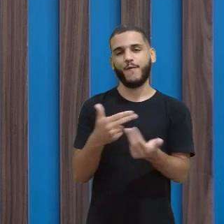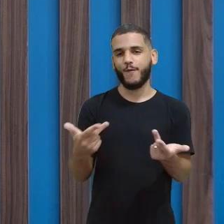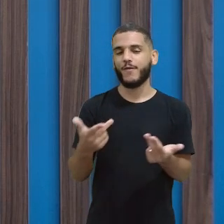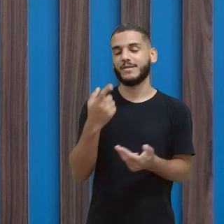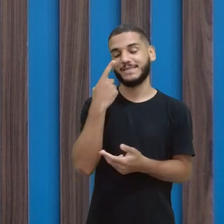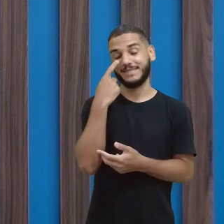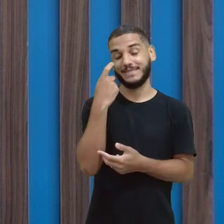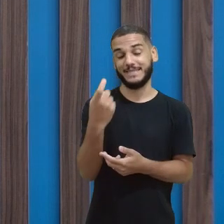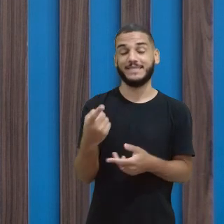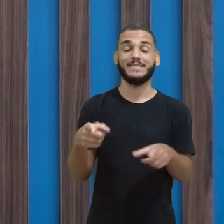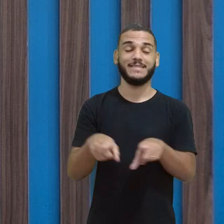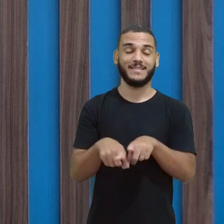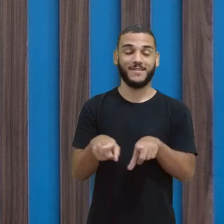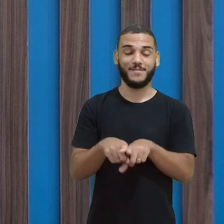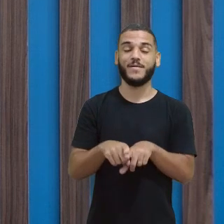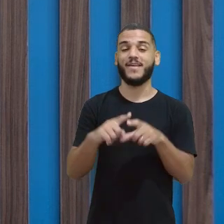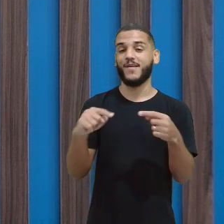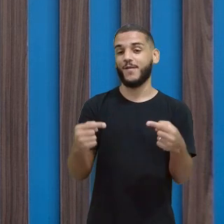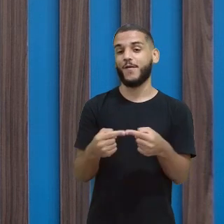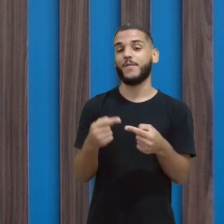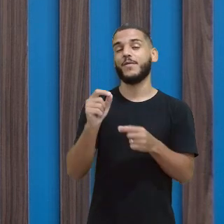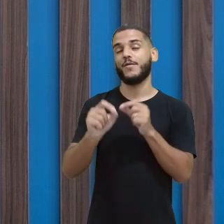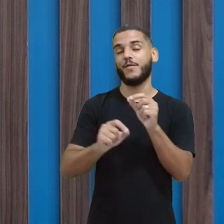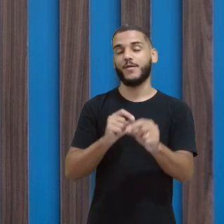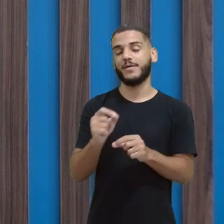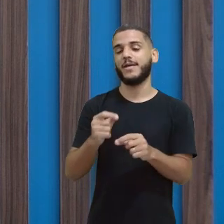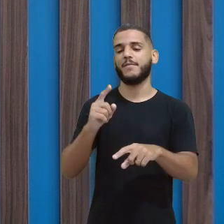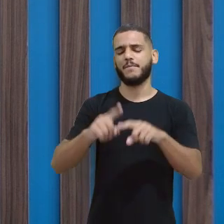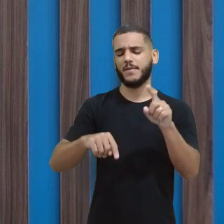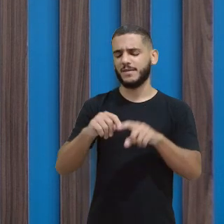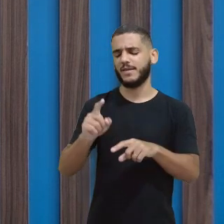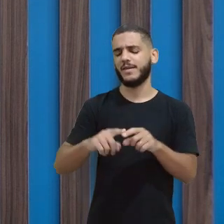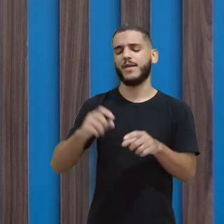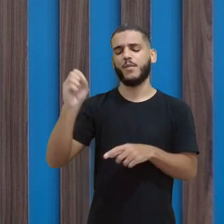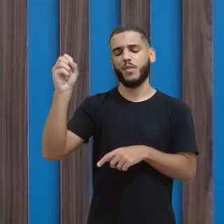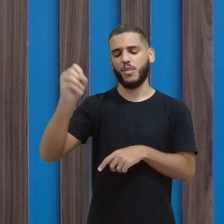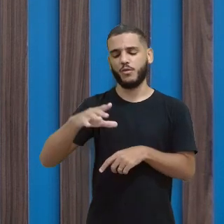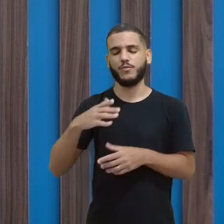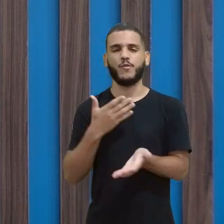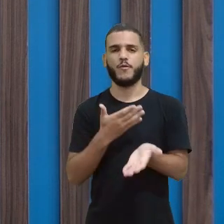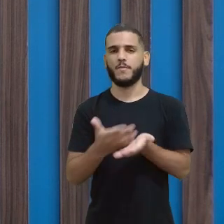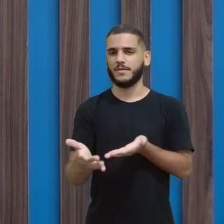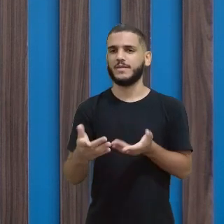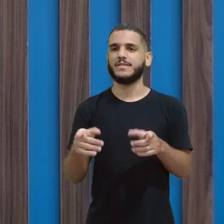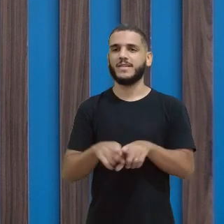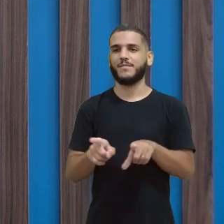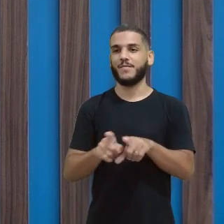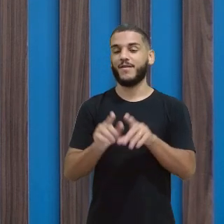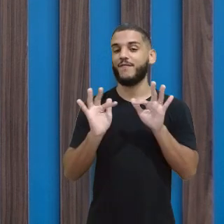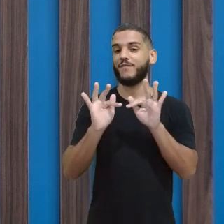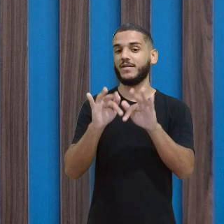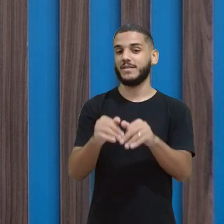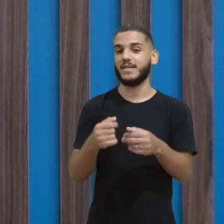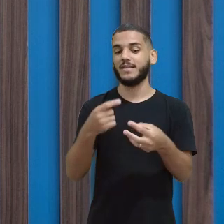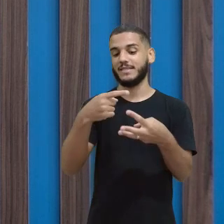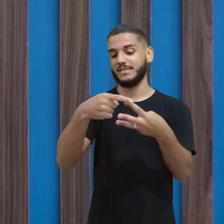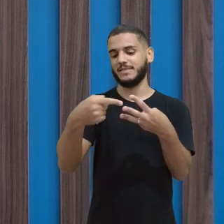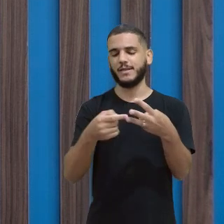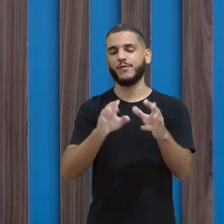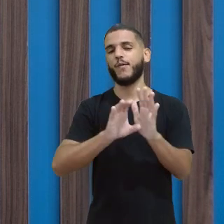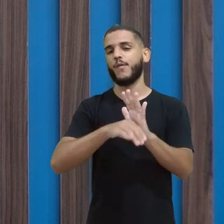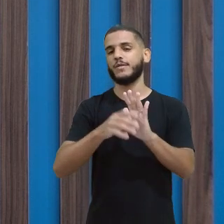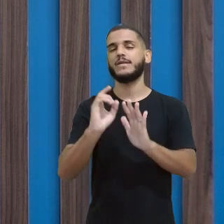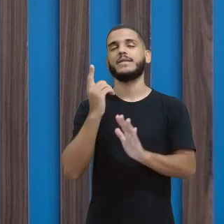interessante, né, gente? Em relação aí aos corpos luminosos e iluminados, começamos assim e terminamos aí com três conceitos